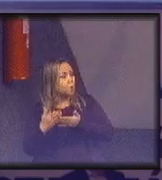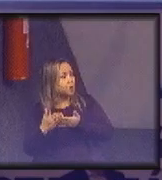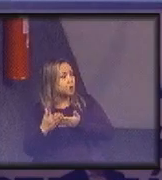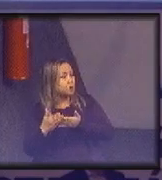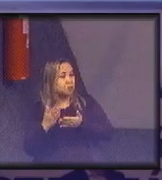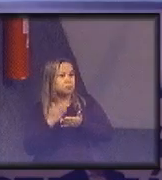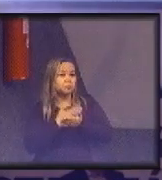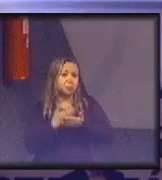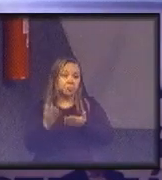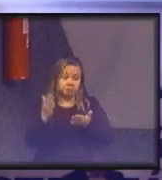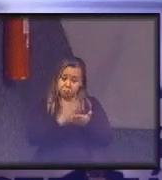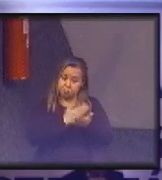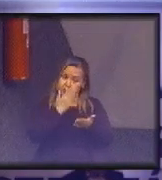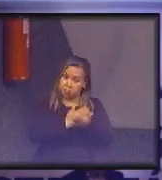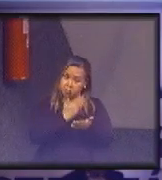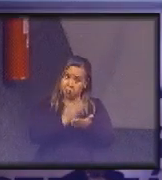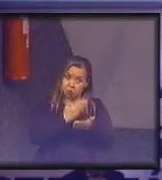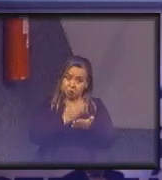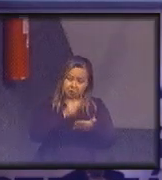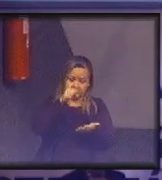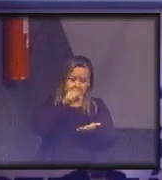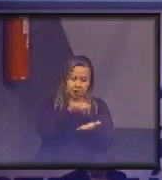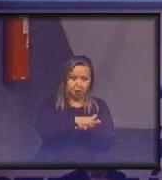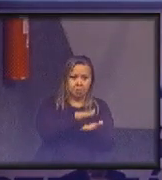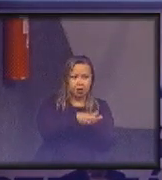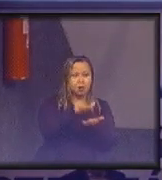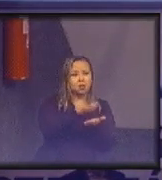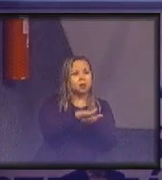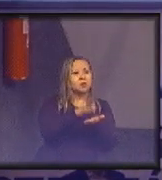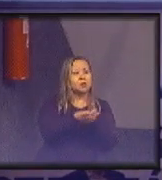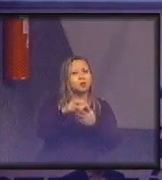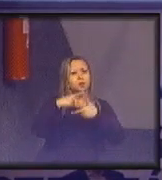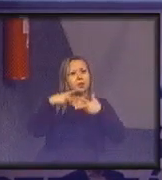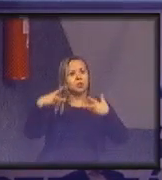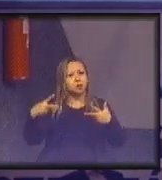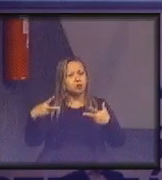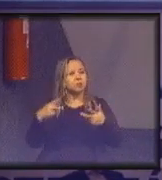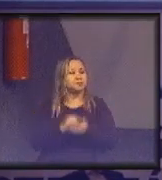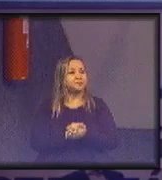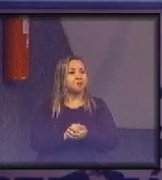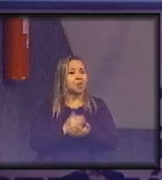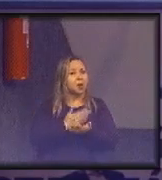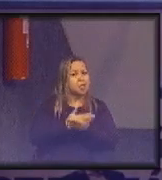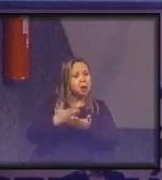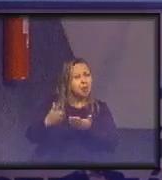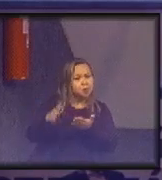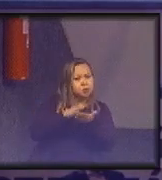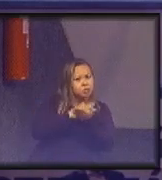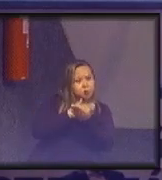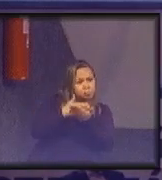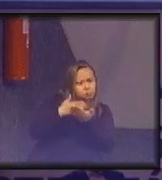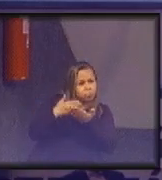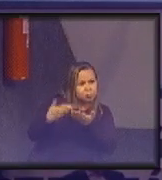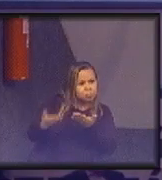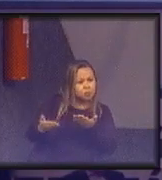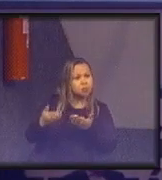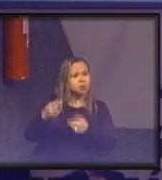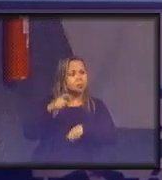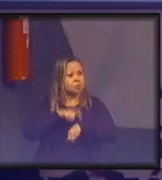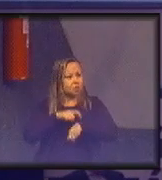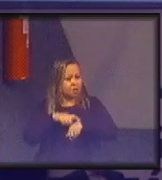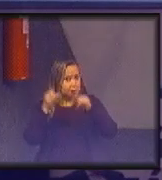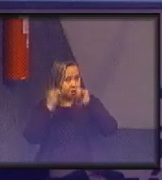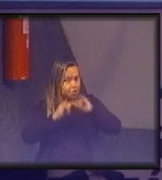do livro, de imprimir as coisas. A partir do início da era da informação, da